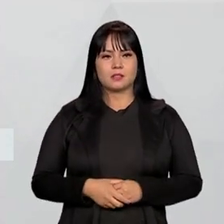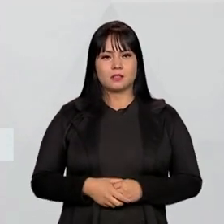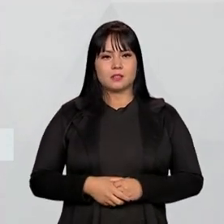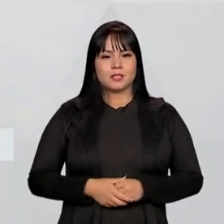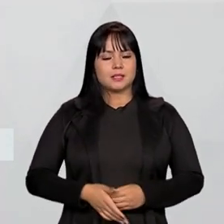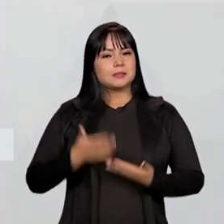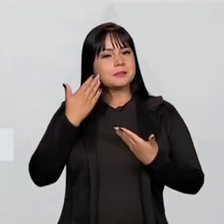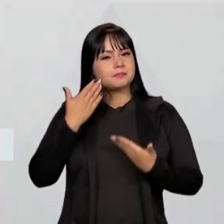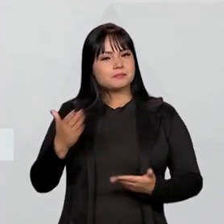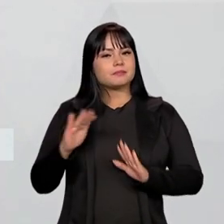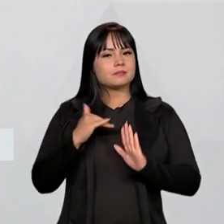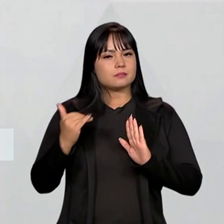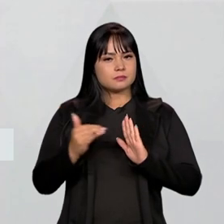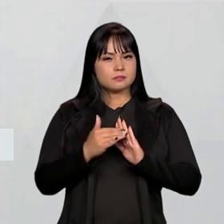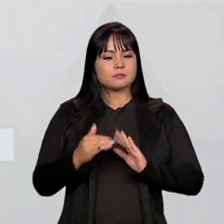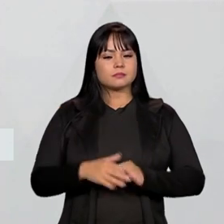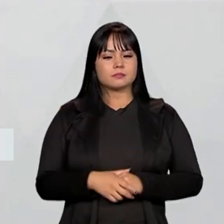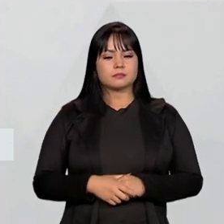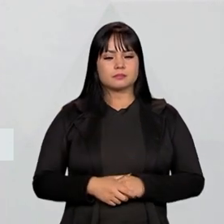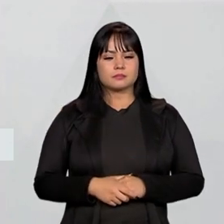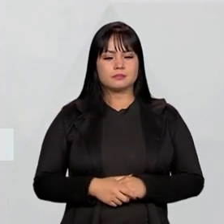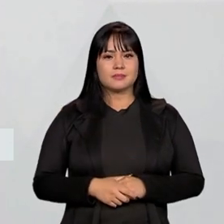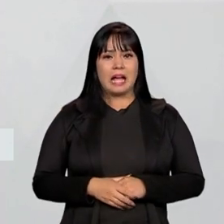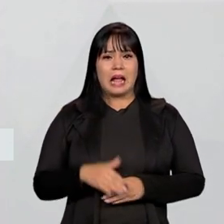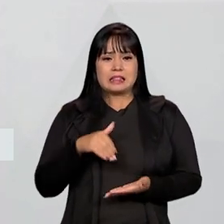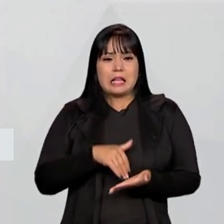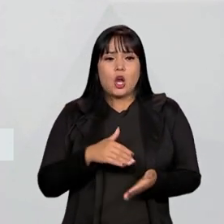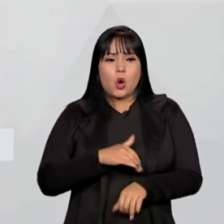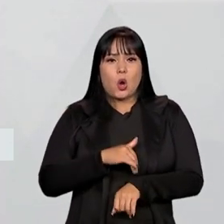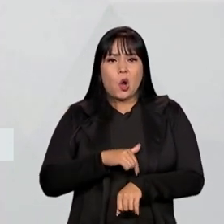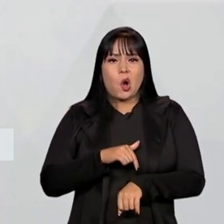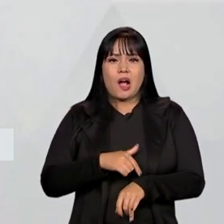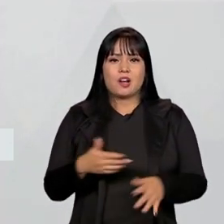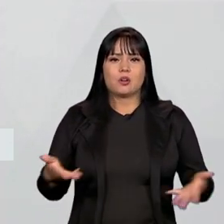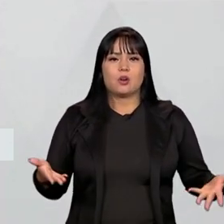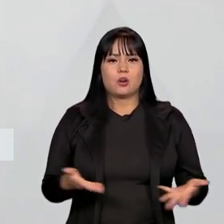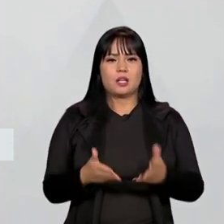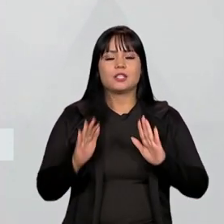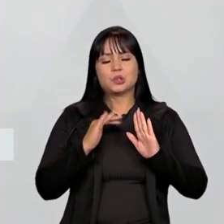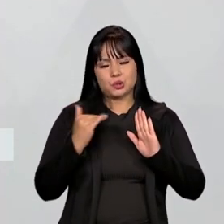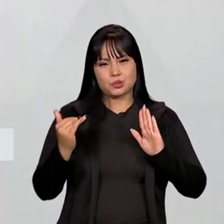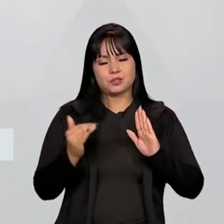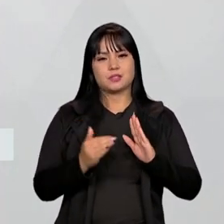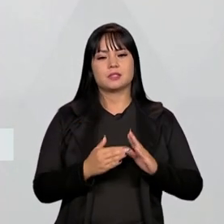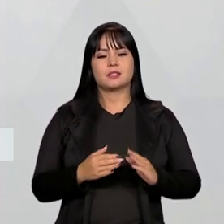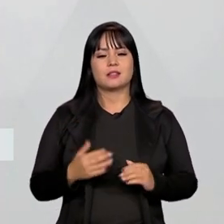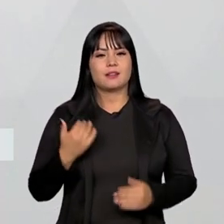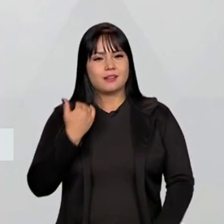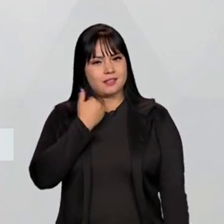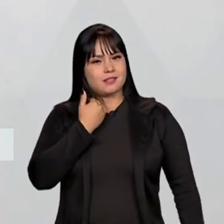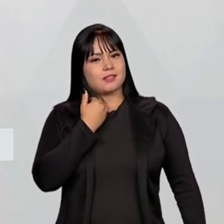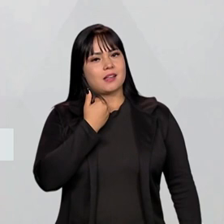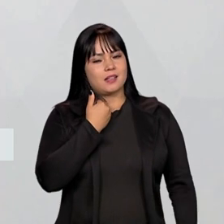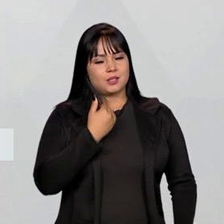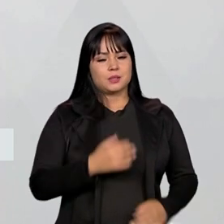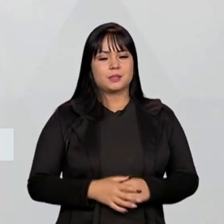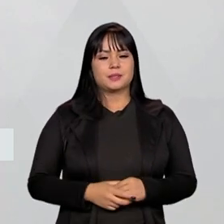Obrigada a todo mundo até essa hora, todo mundo cansado.